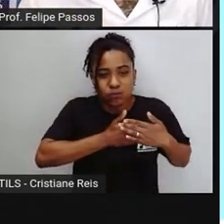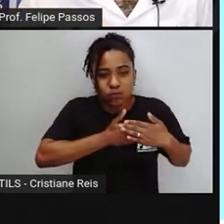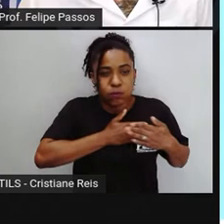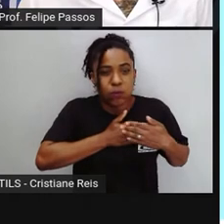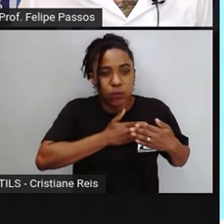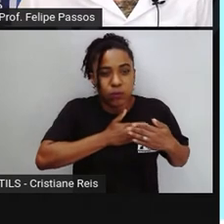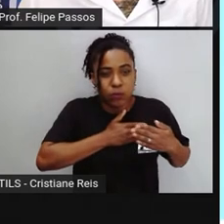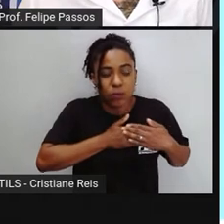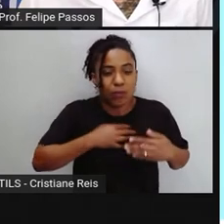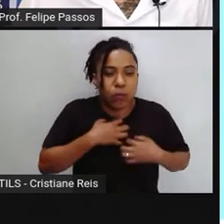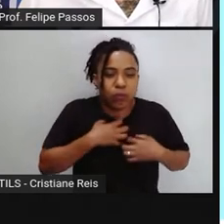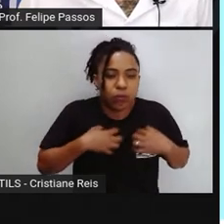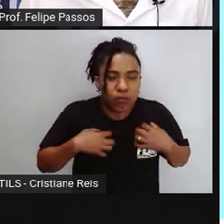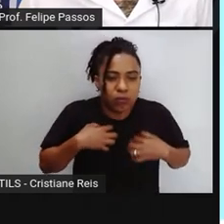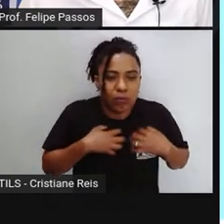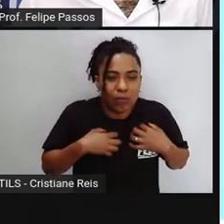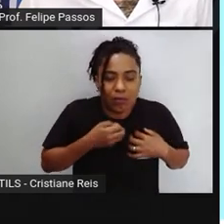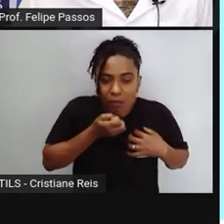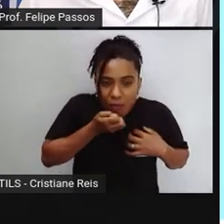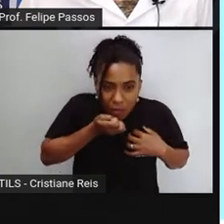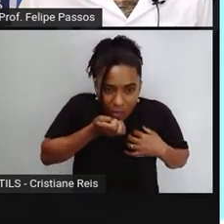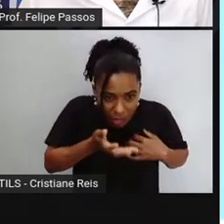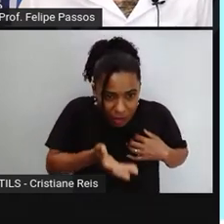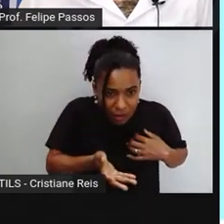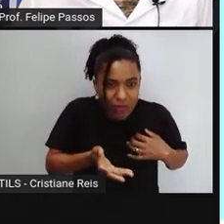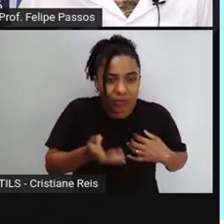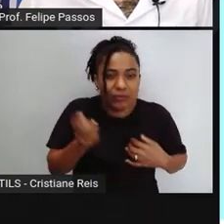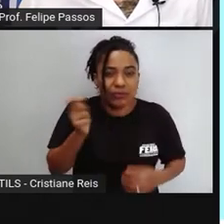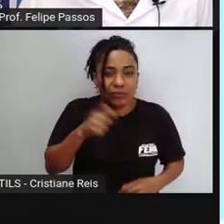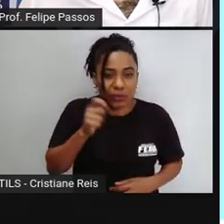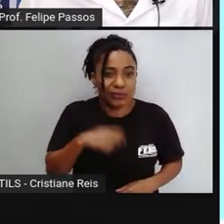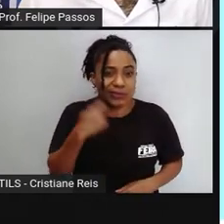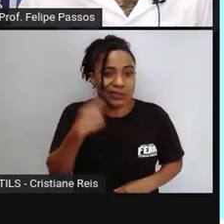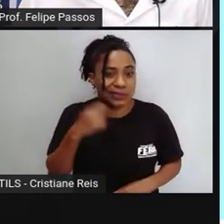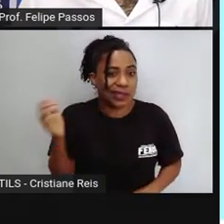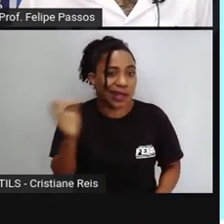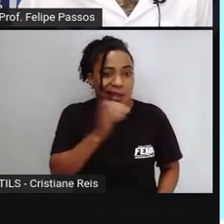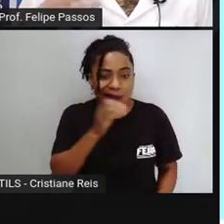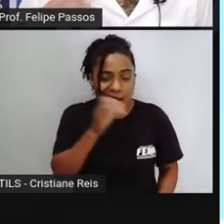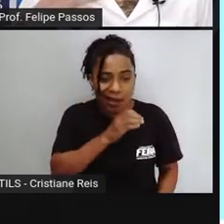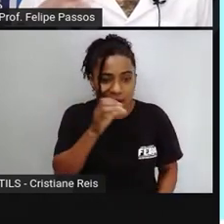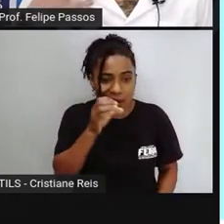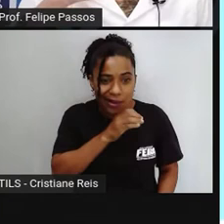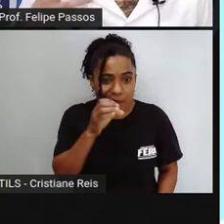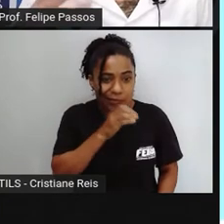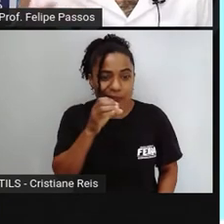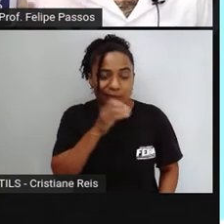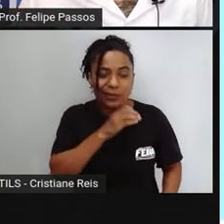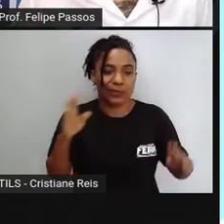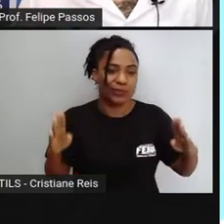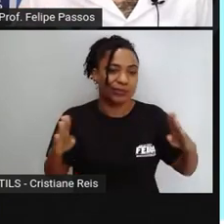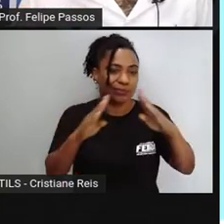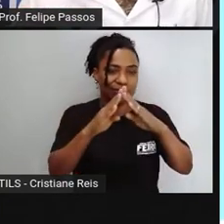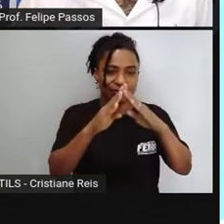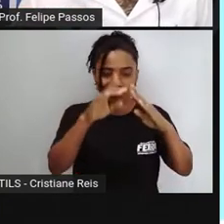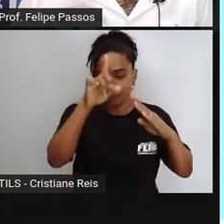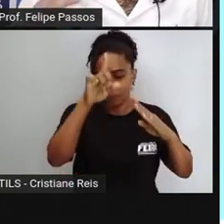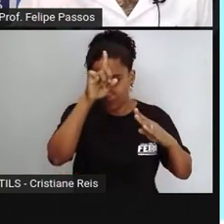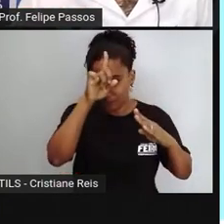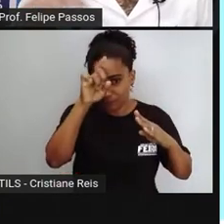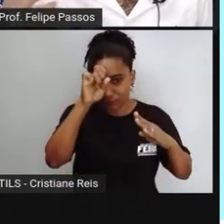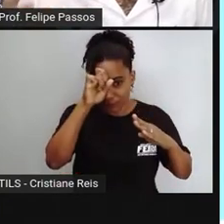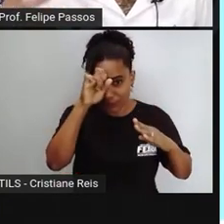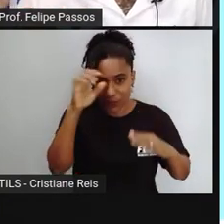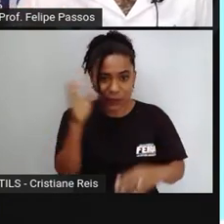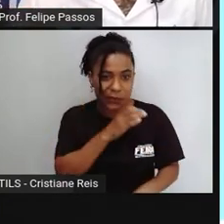enjoo e vômitos, né? Procurar atendimento com urgência, porque como o coração começa a acelerar muito, se a pessoa